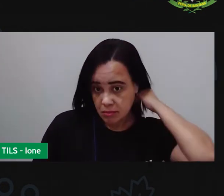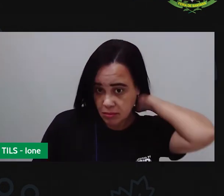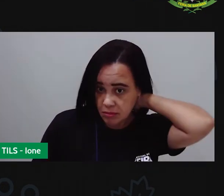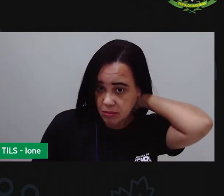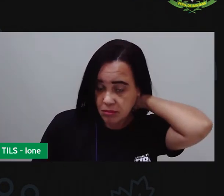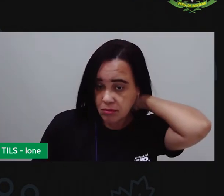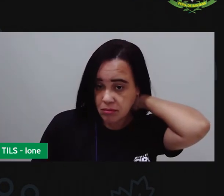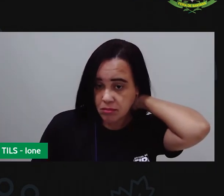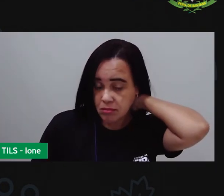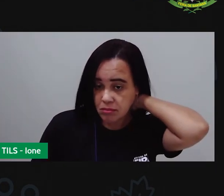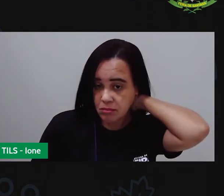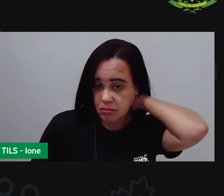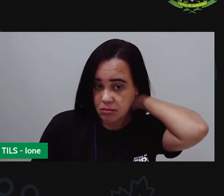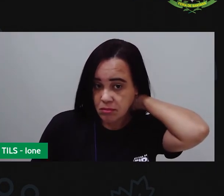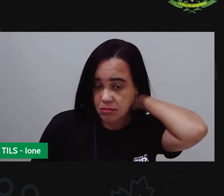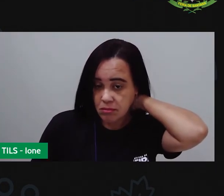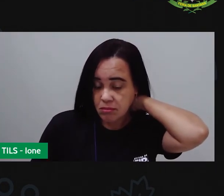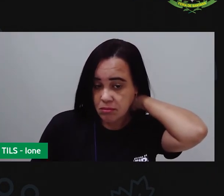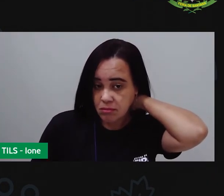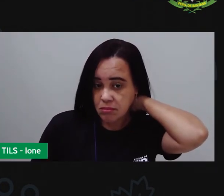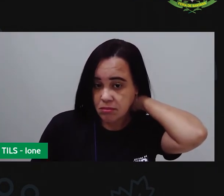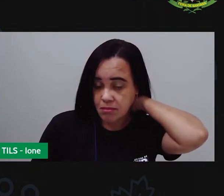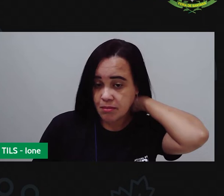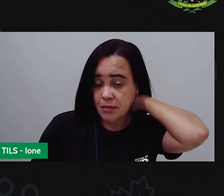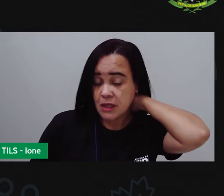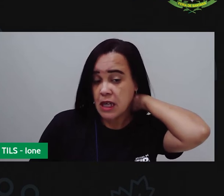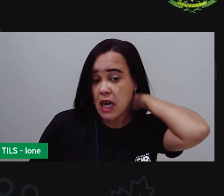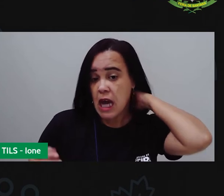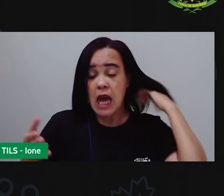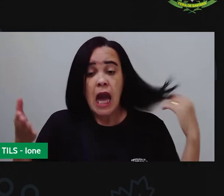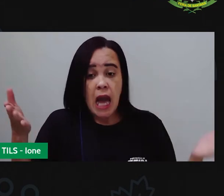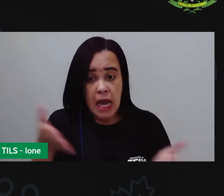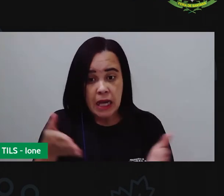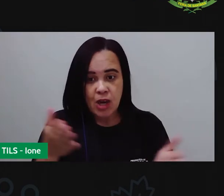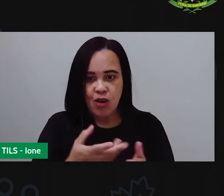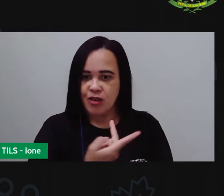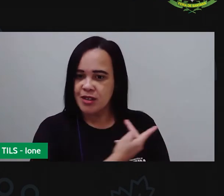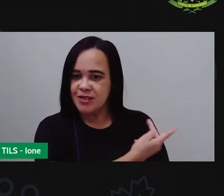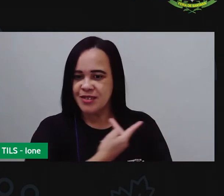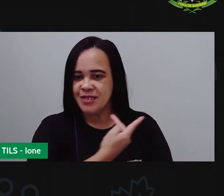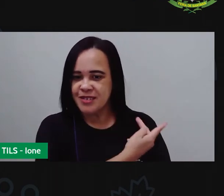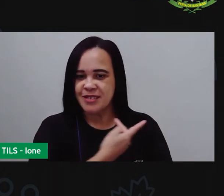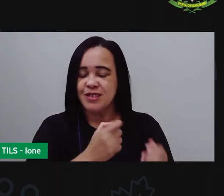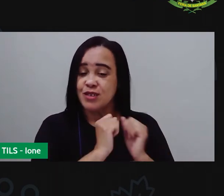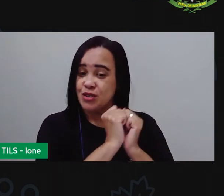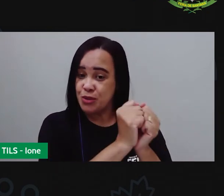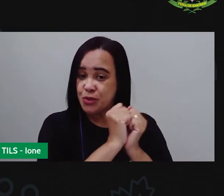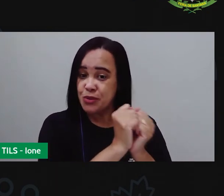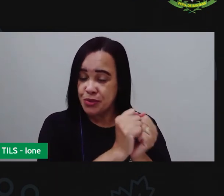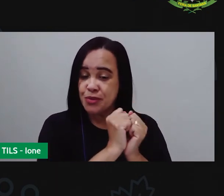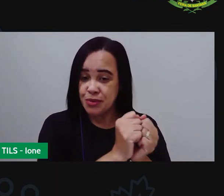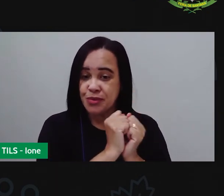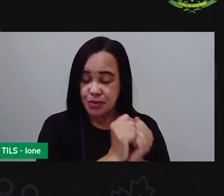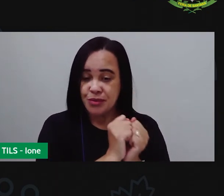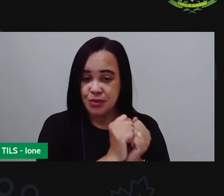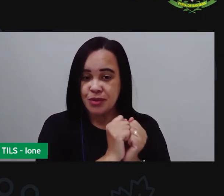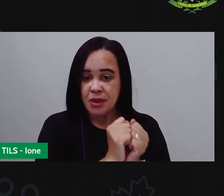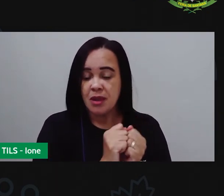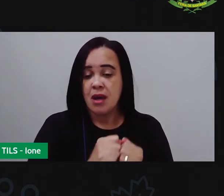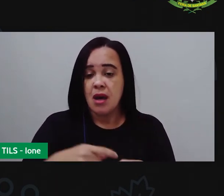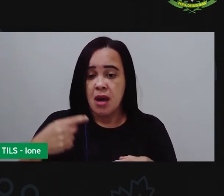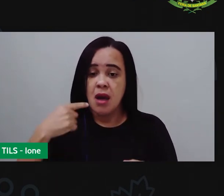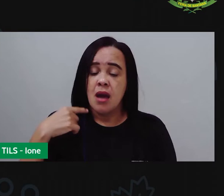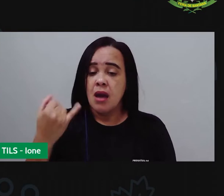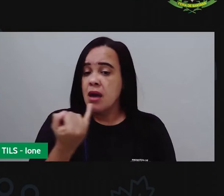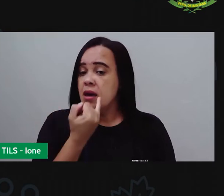da intérprete e aí a nossa colega tá aqui junto comigo